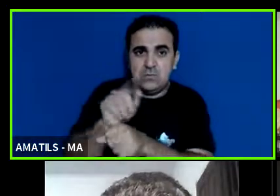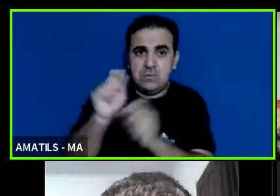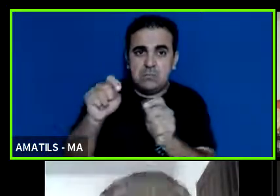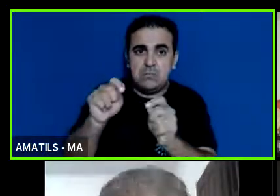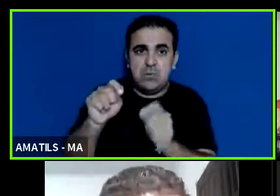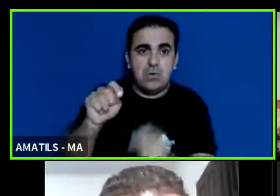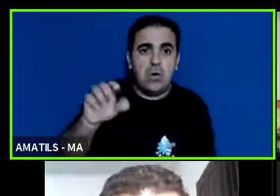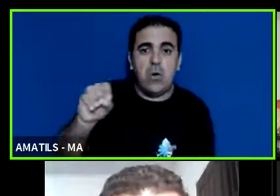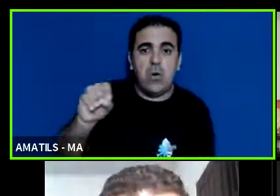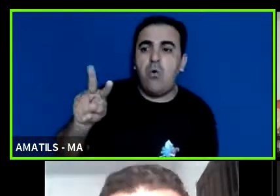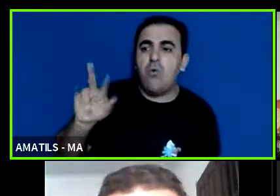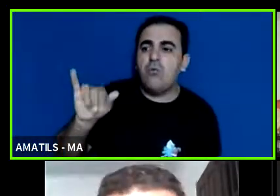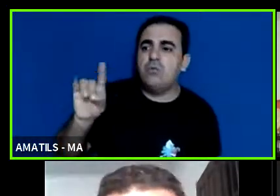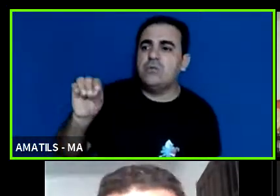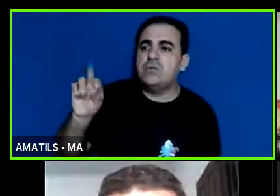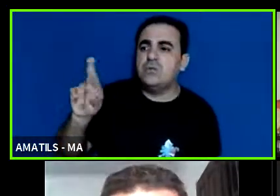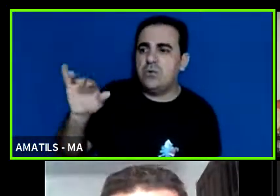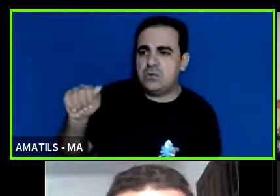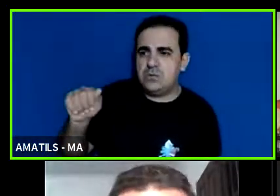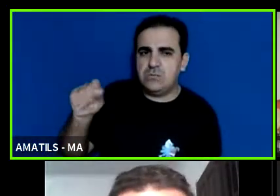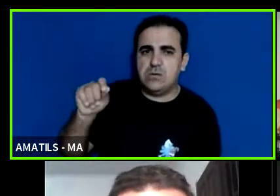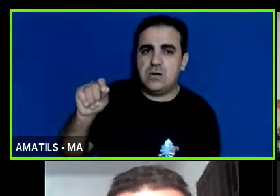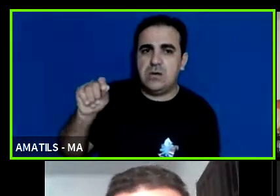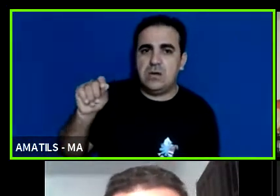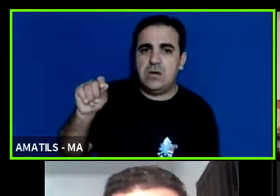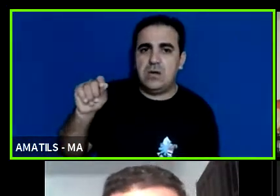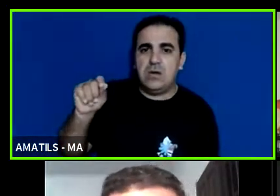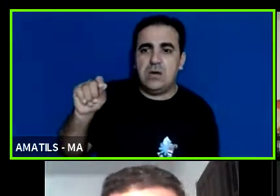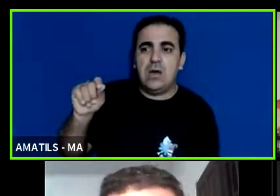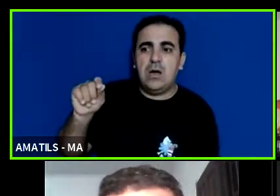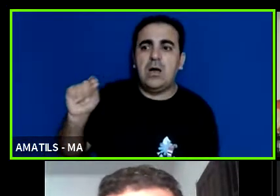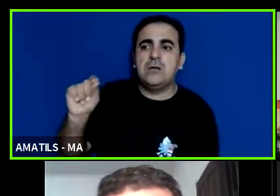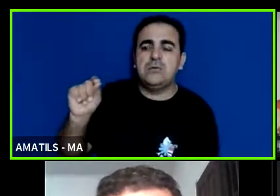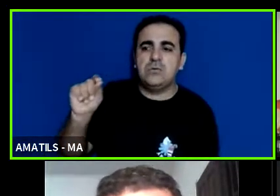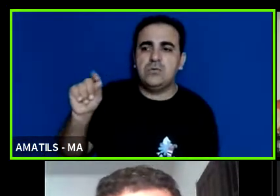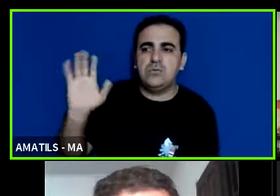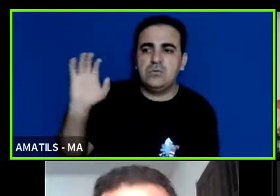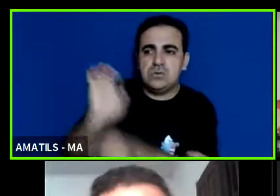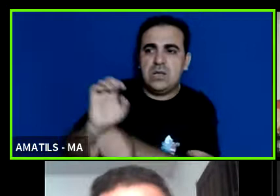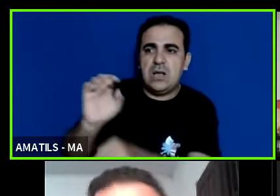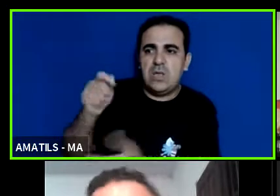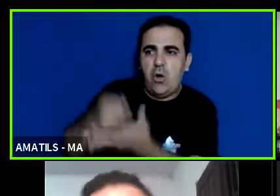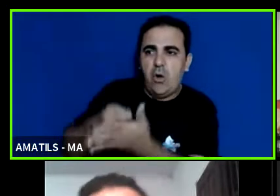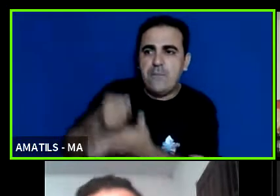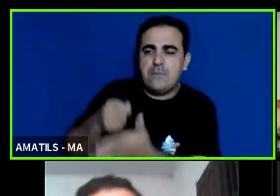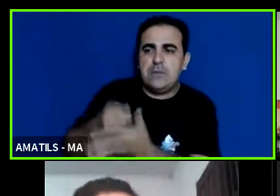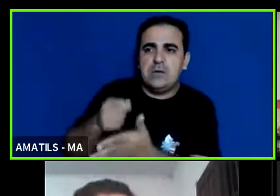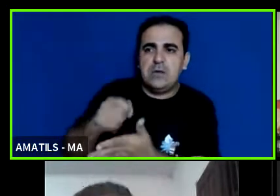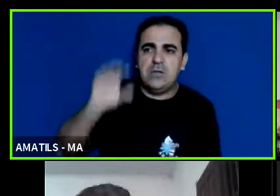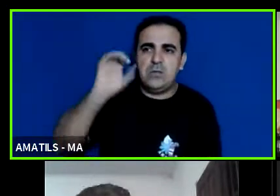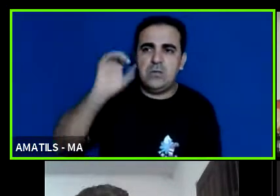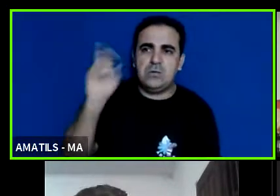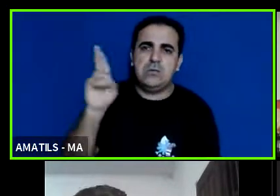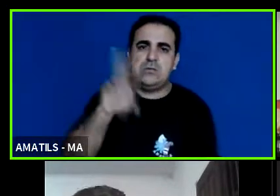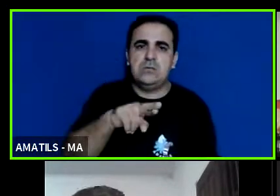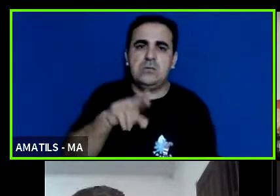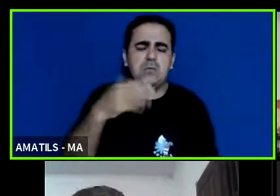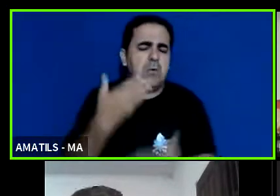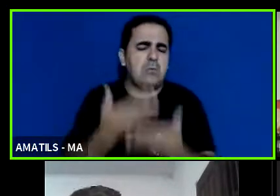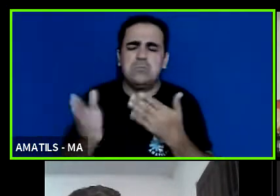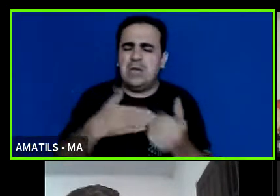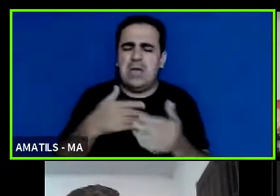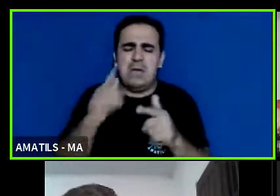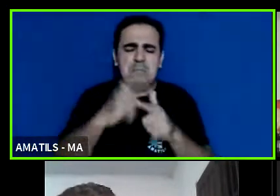ouvidoria e aí o Estado ele é obrigado a responder as suas perguntas e qualquer situação de irregularidade